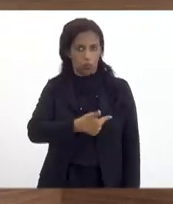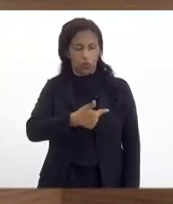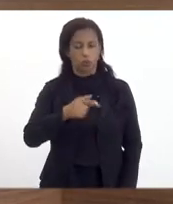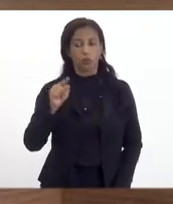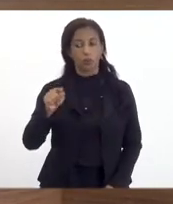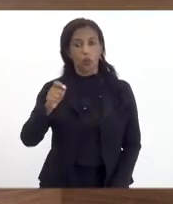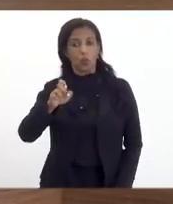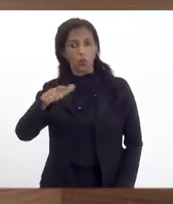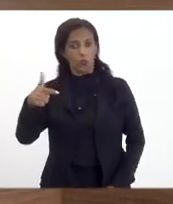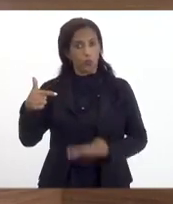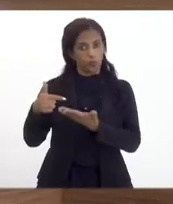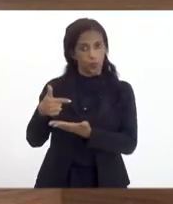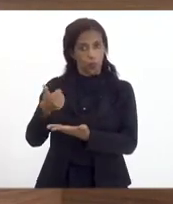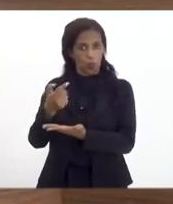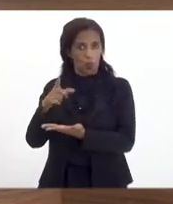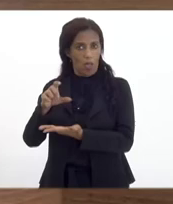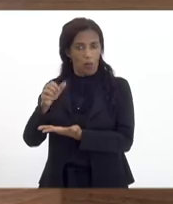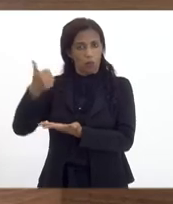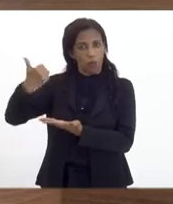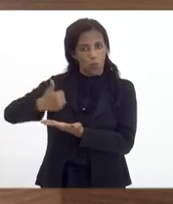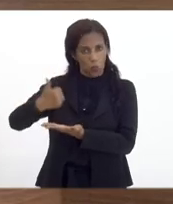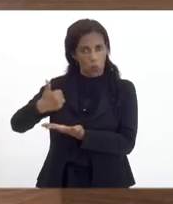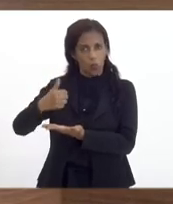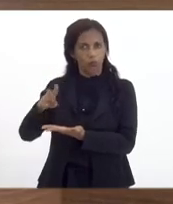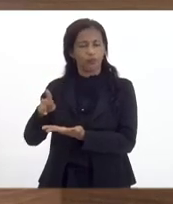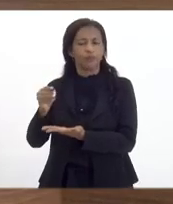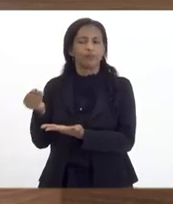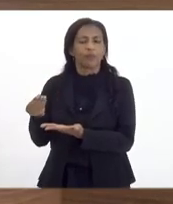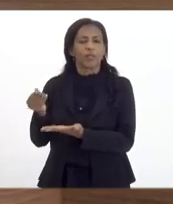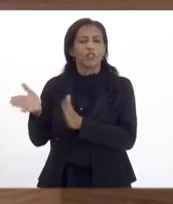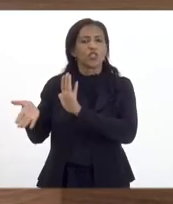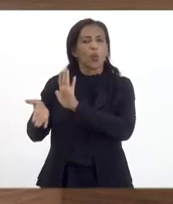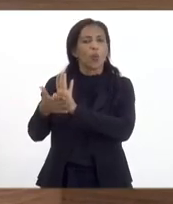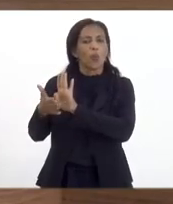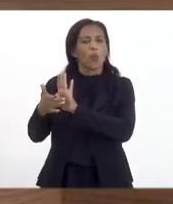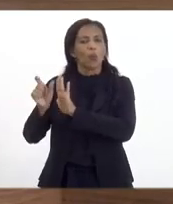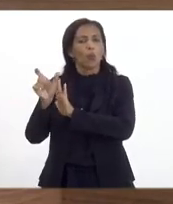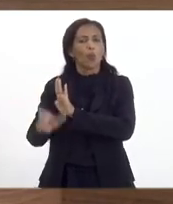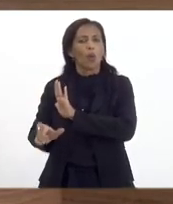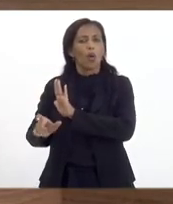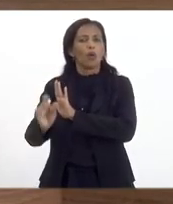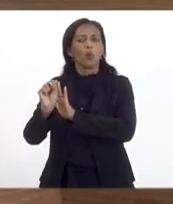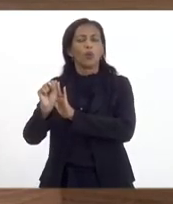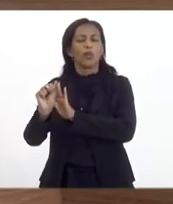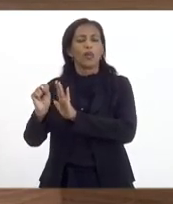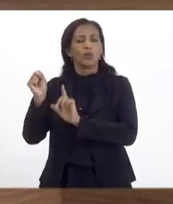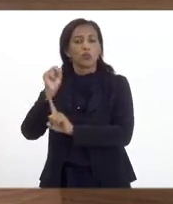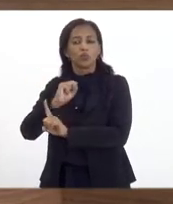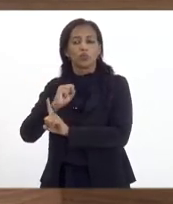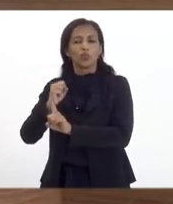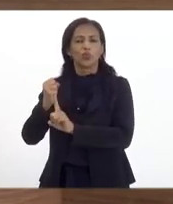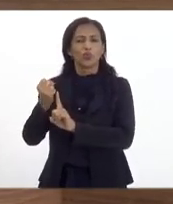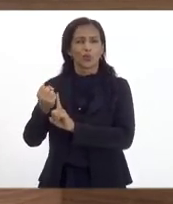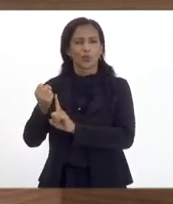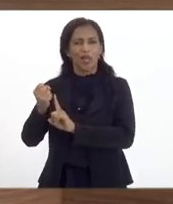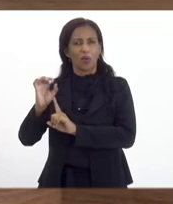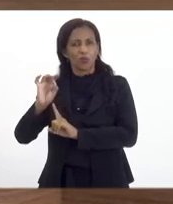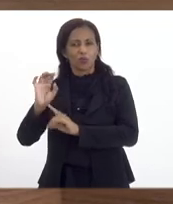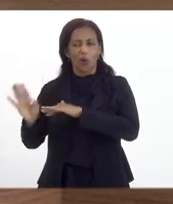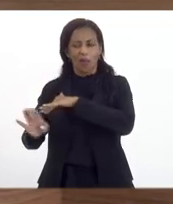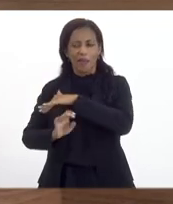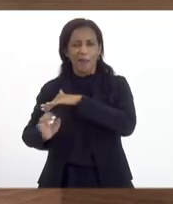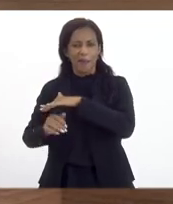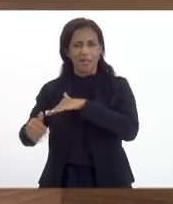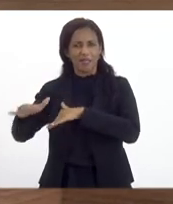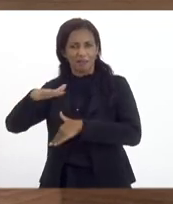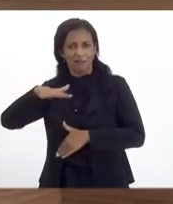no ponto de vista da expectativa da ICN, tinha o propósito apenas social, era desenvolver as empresas da região para a